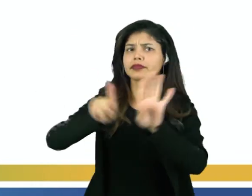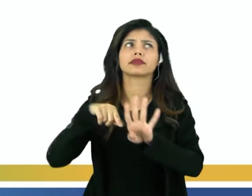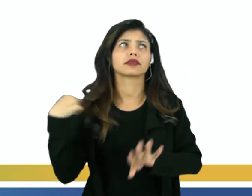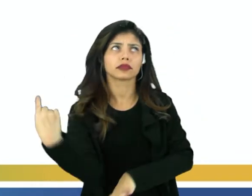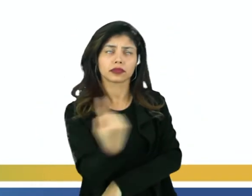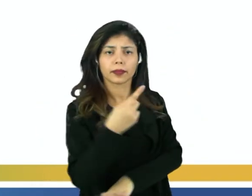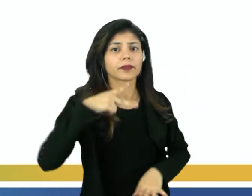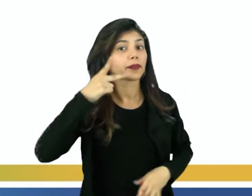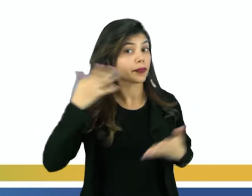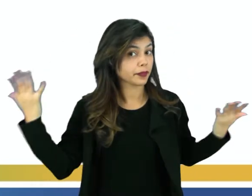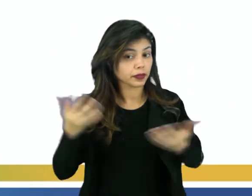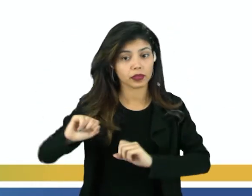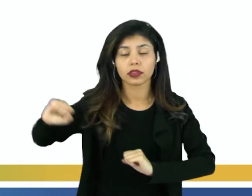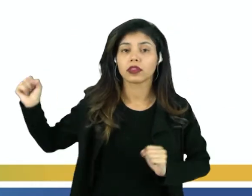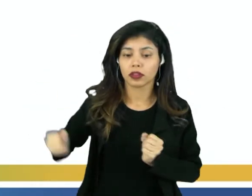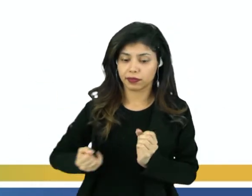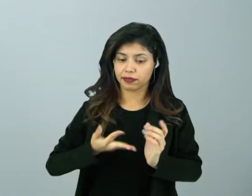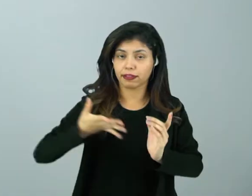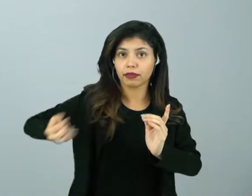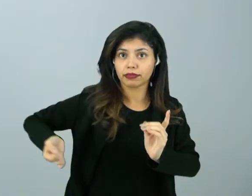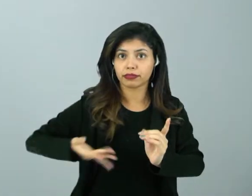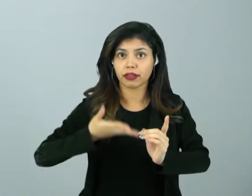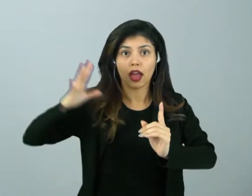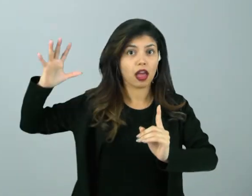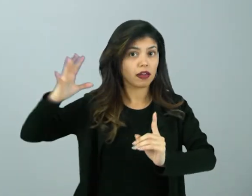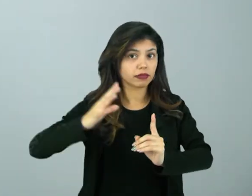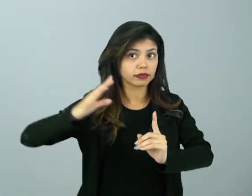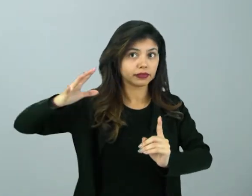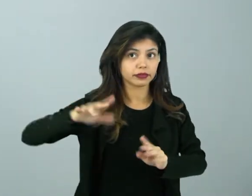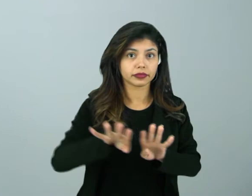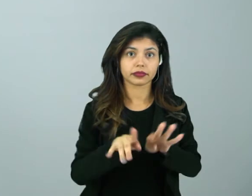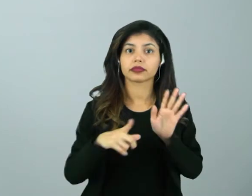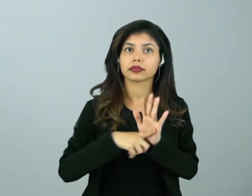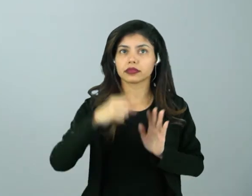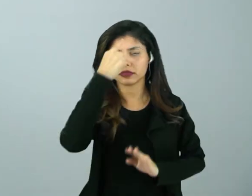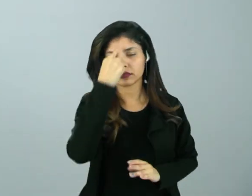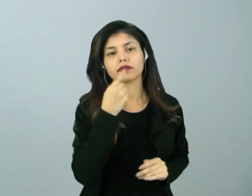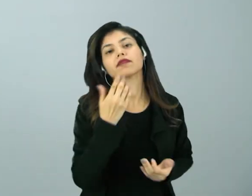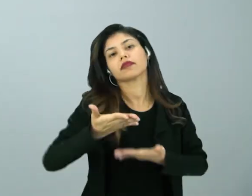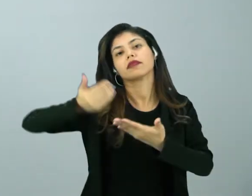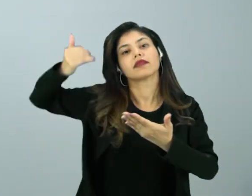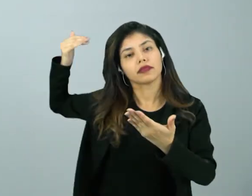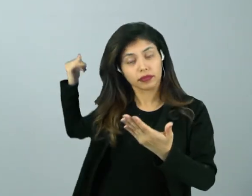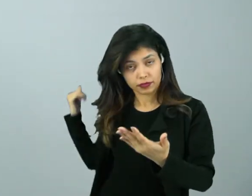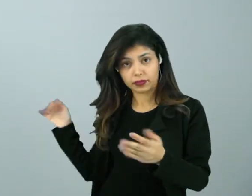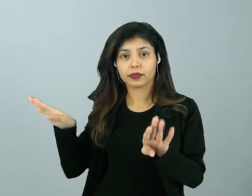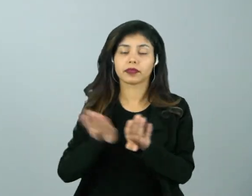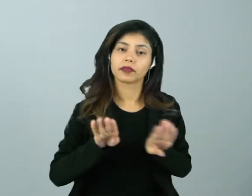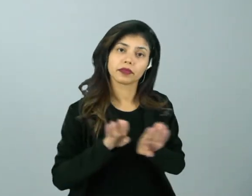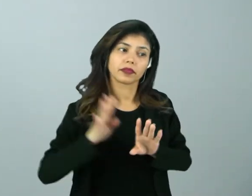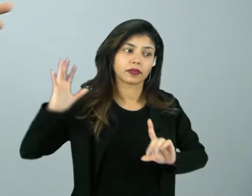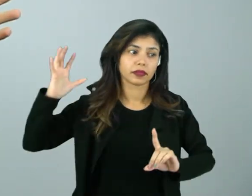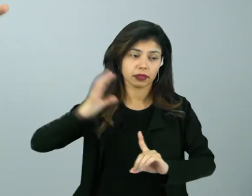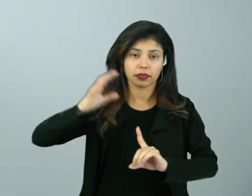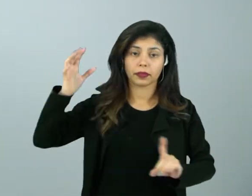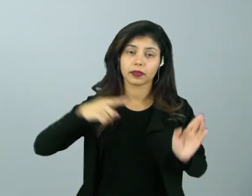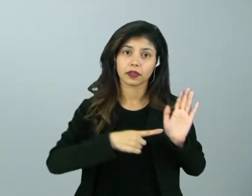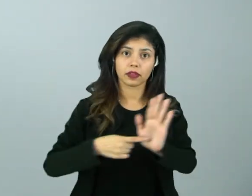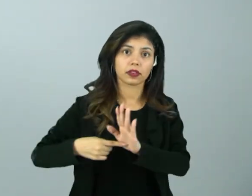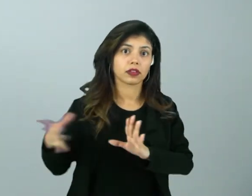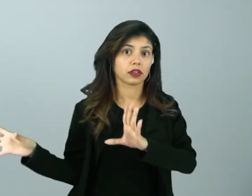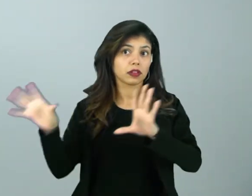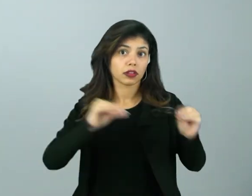a gente falar de afluentes, terão inúmeros afluentes, como a gente viu naquela figurinha anterior, mas são afluentes que não